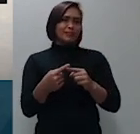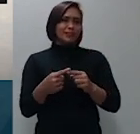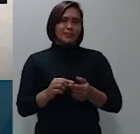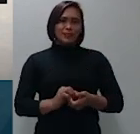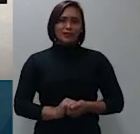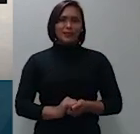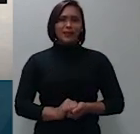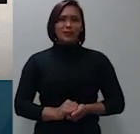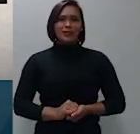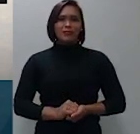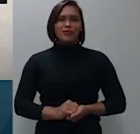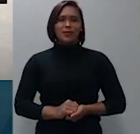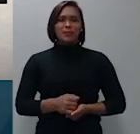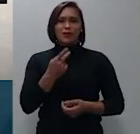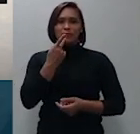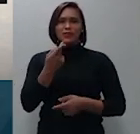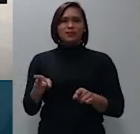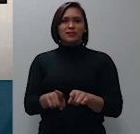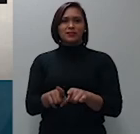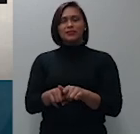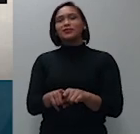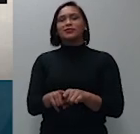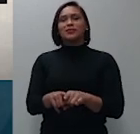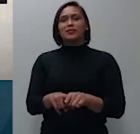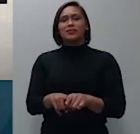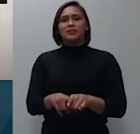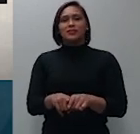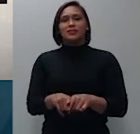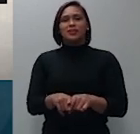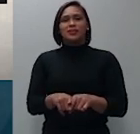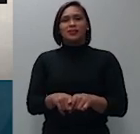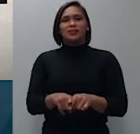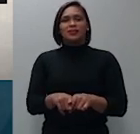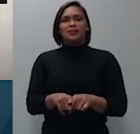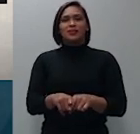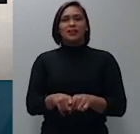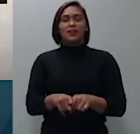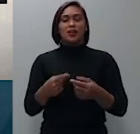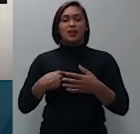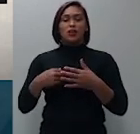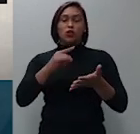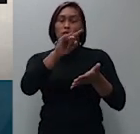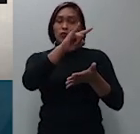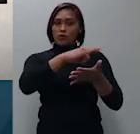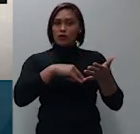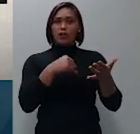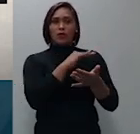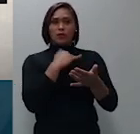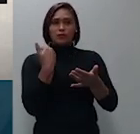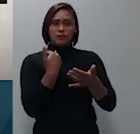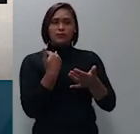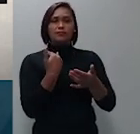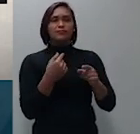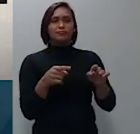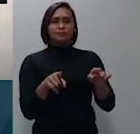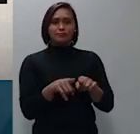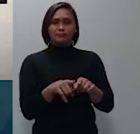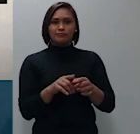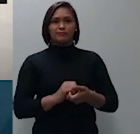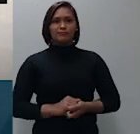cuidar dos seus interesses no inventário dos bens deixados por André René sendo